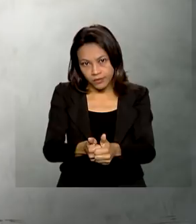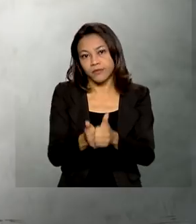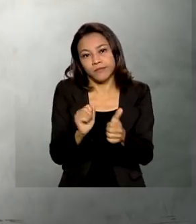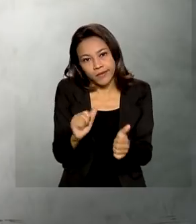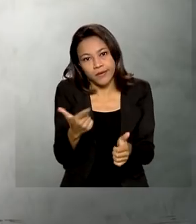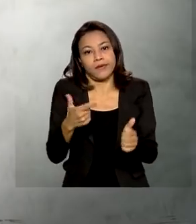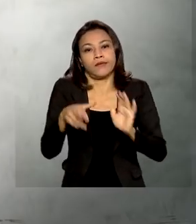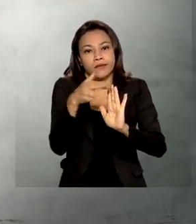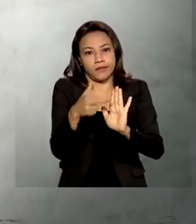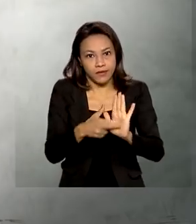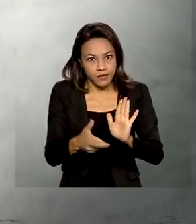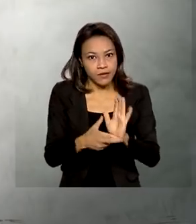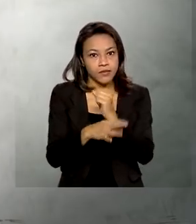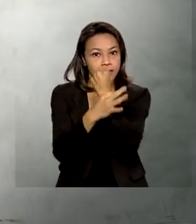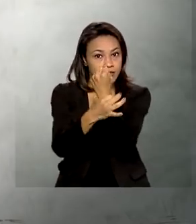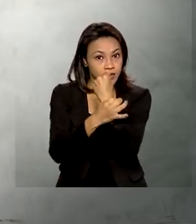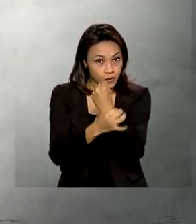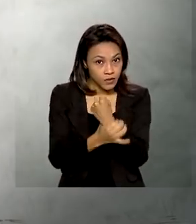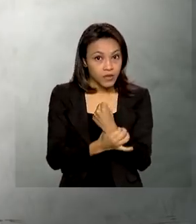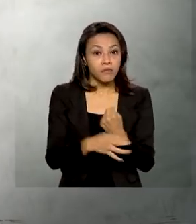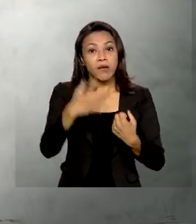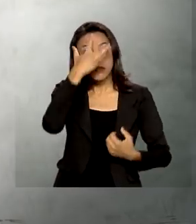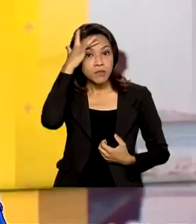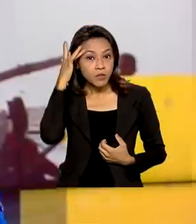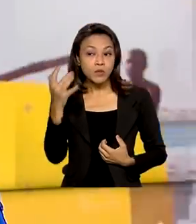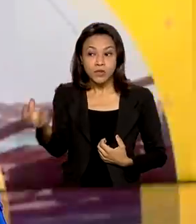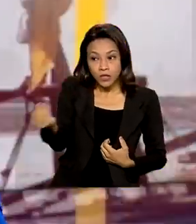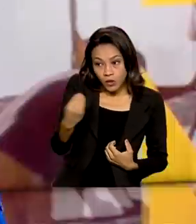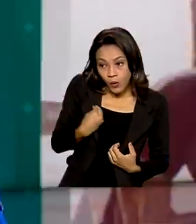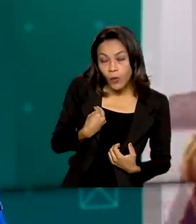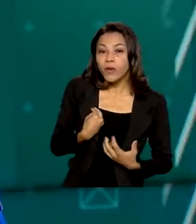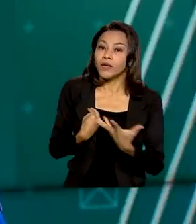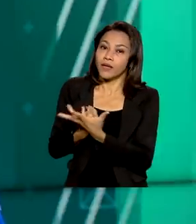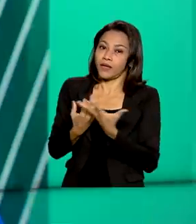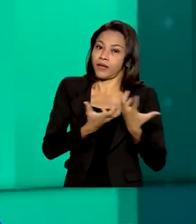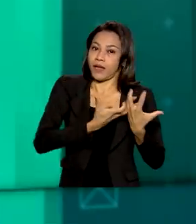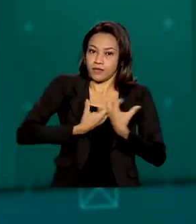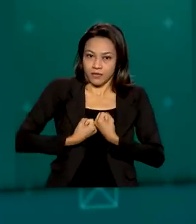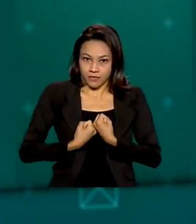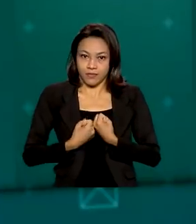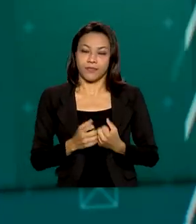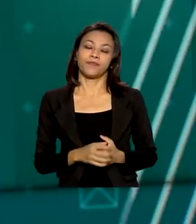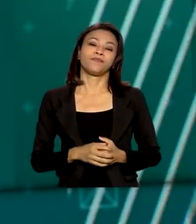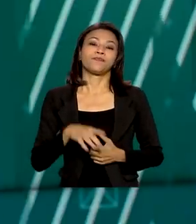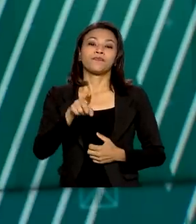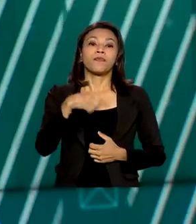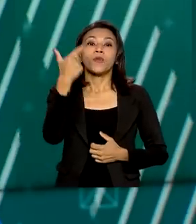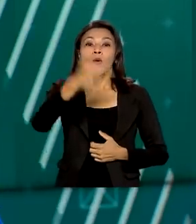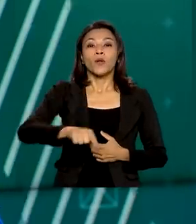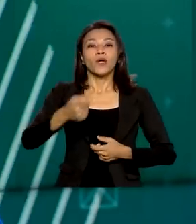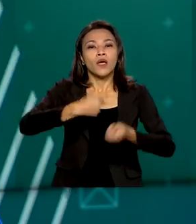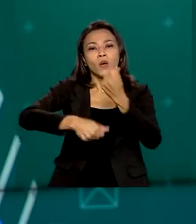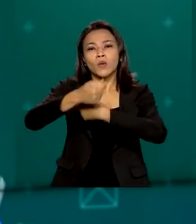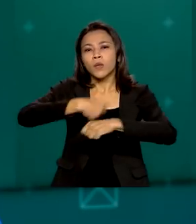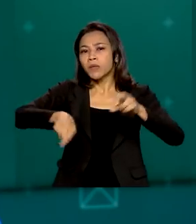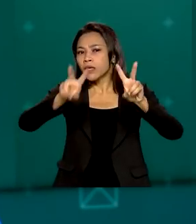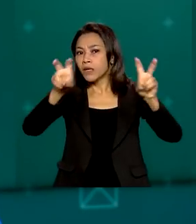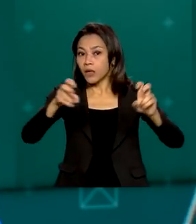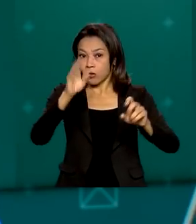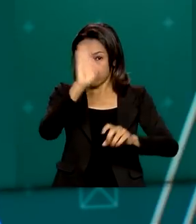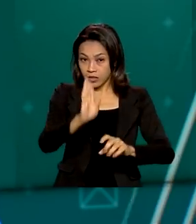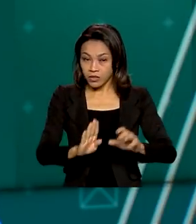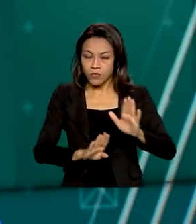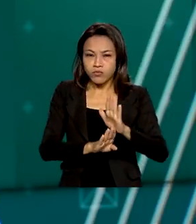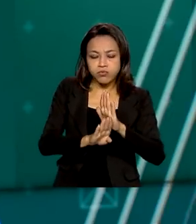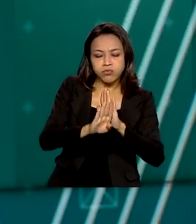para os candidatos a transplantes e para os pacientes transplantados. Economia. O Brasil registrou crescimento de 4,5